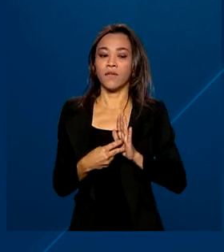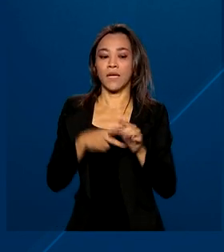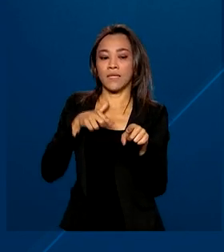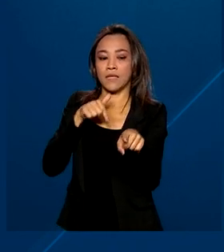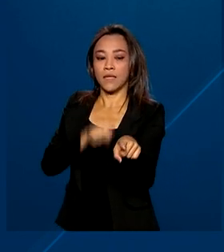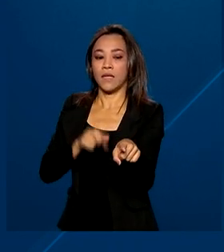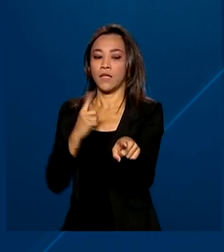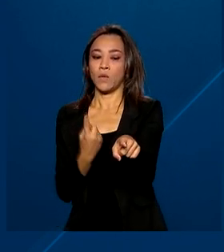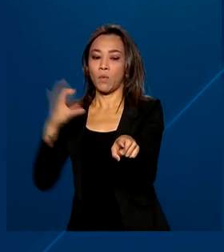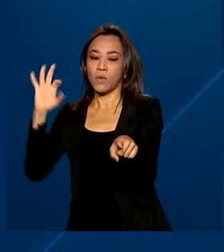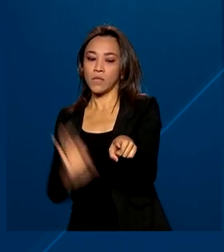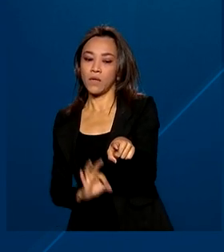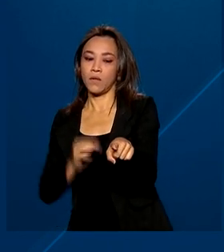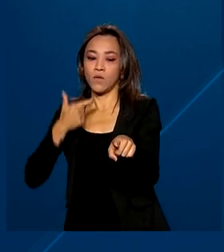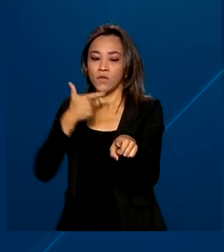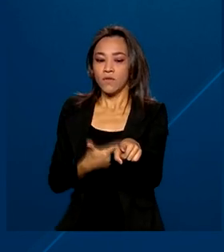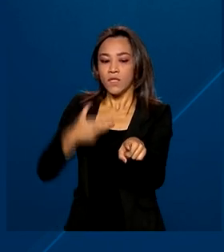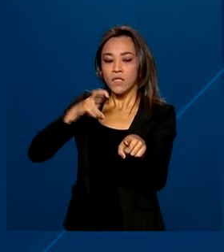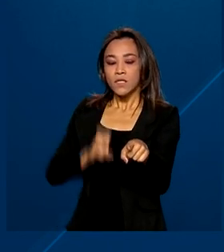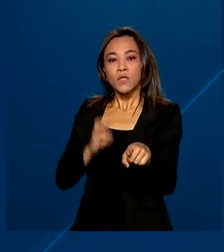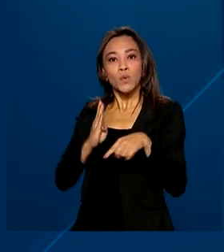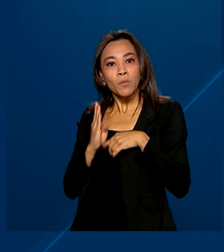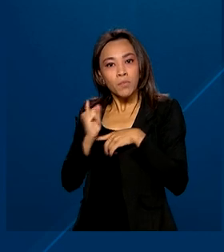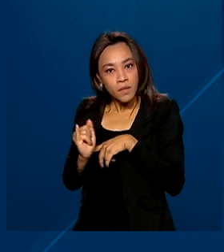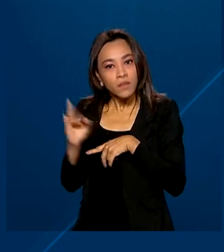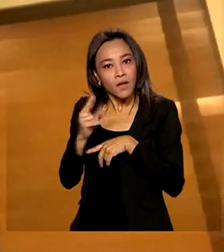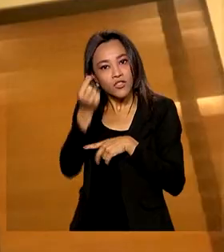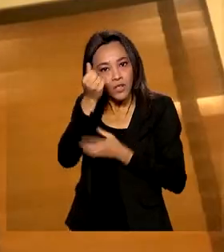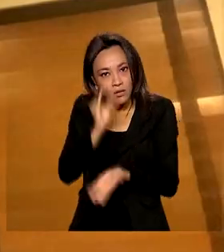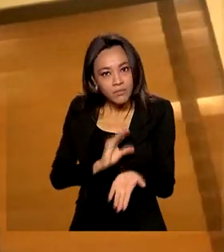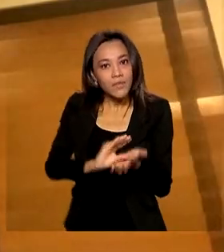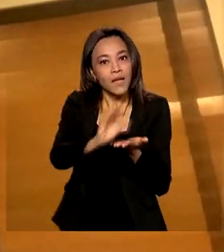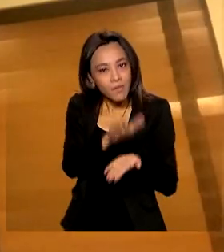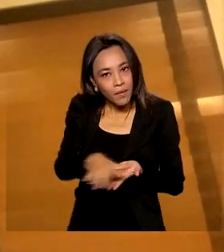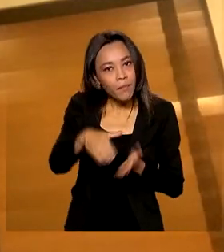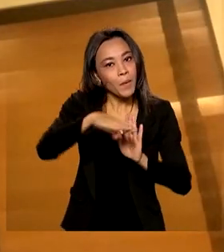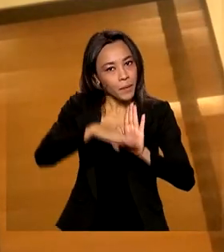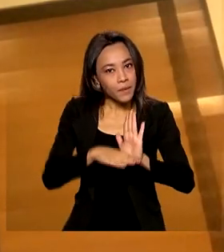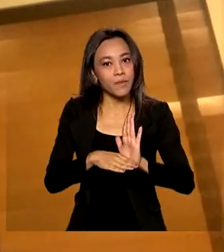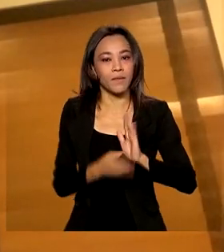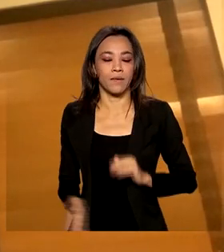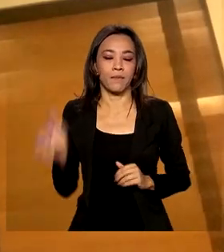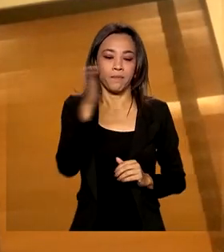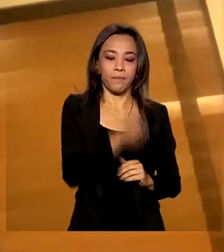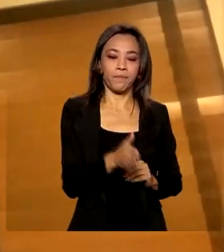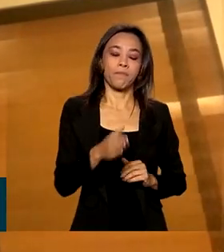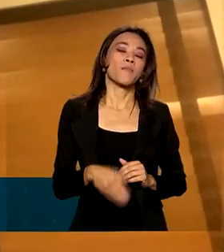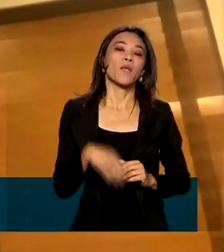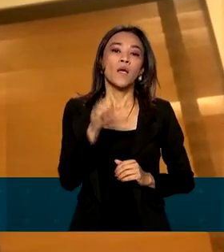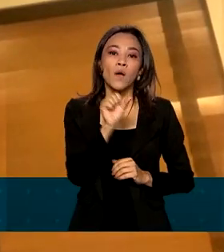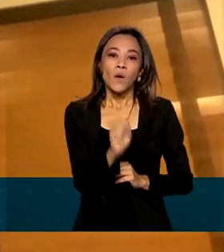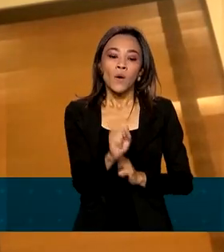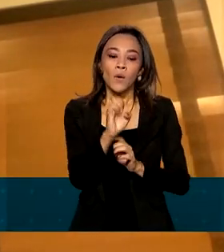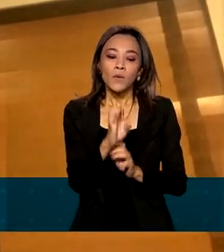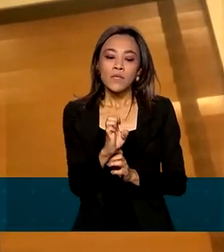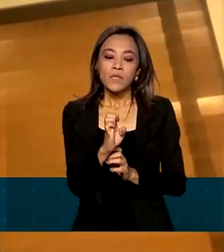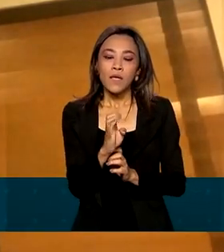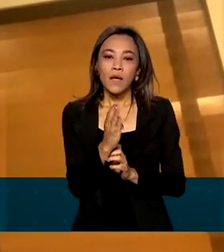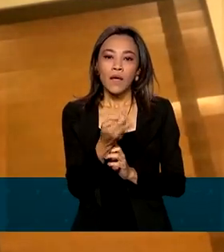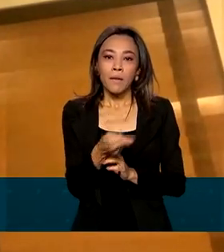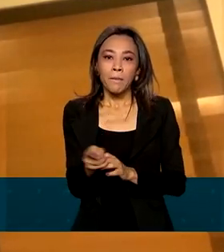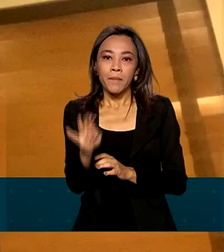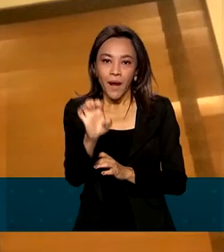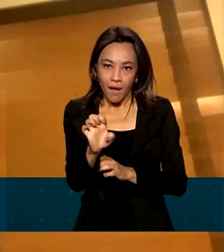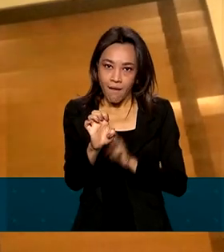dos R 25 bilhões disponíveis para o programa. O SEBRAE avalia que o Pronamp é uma